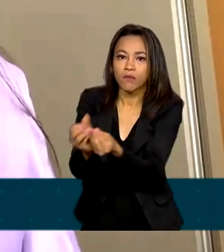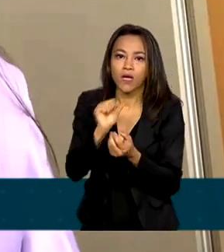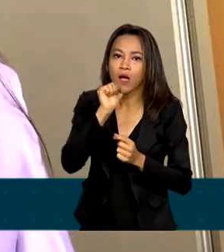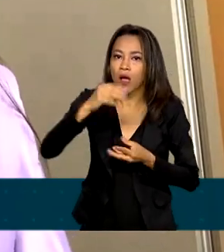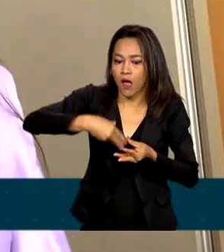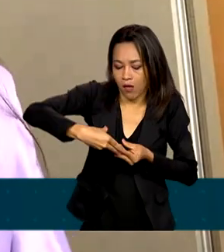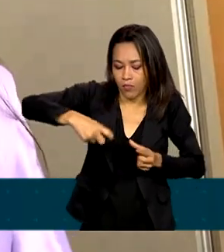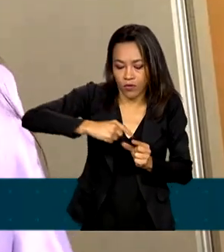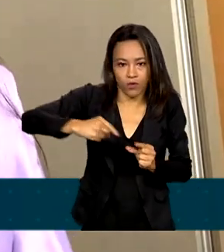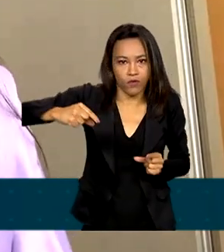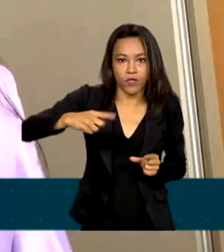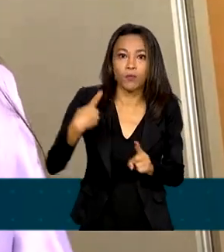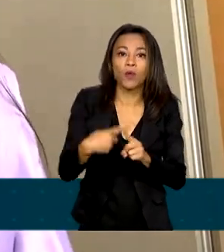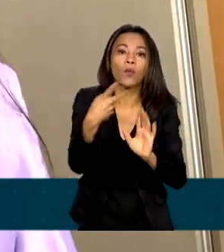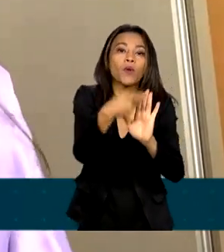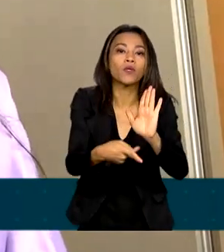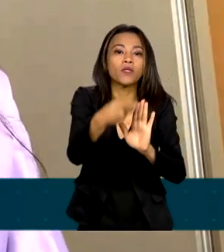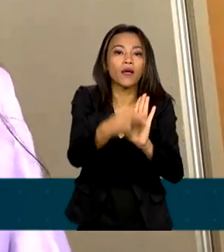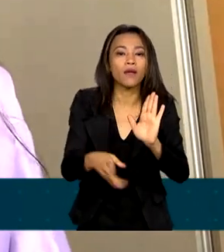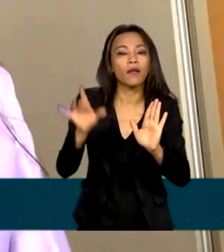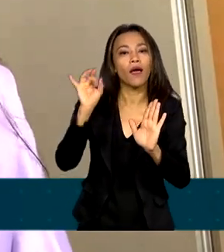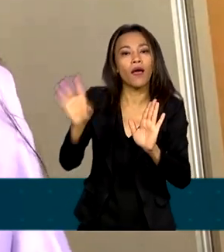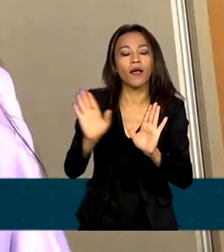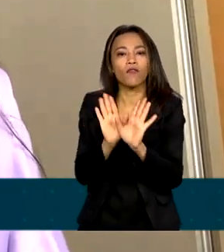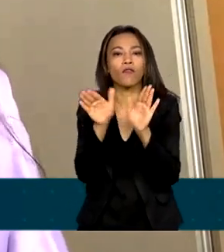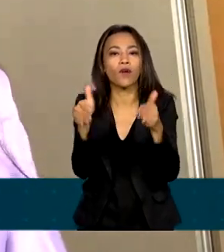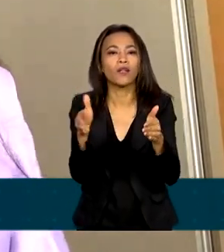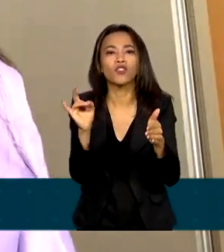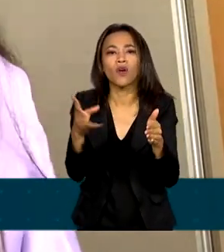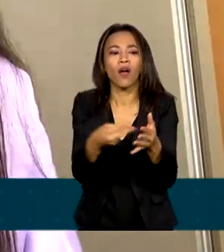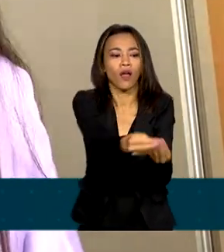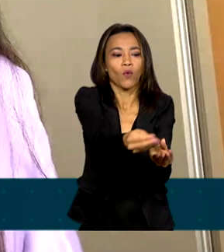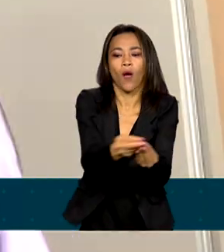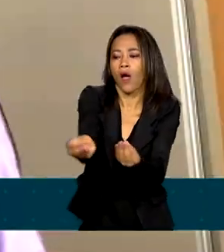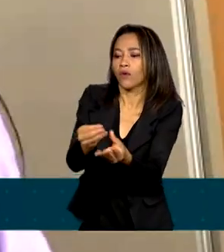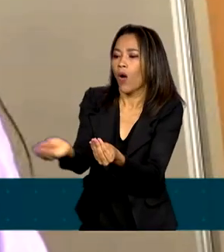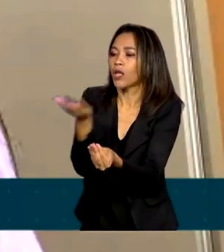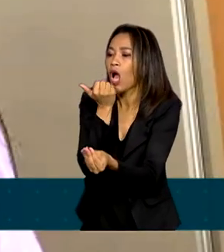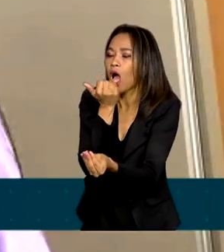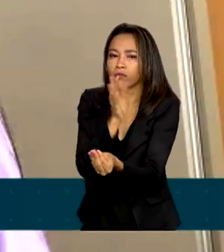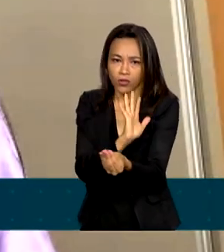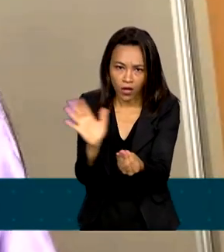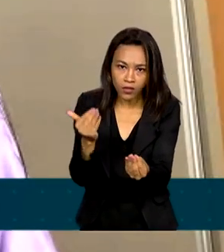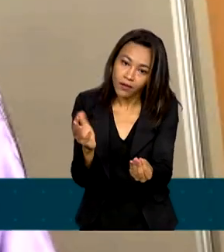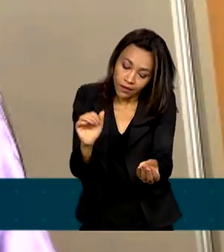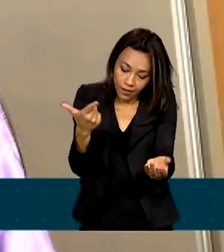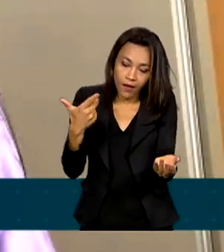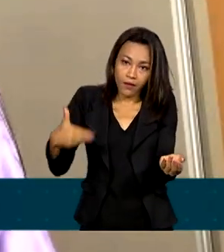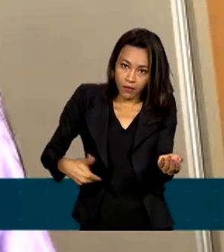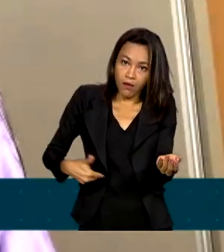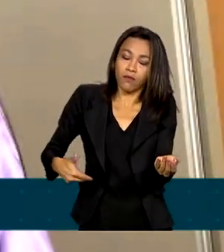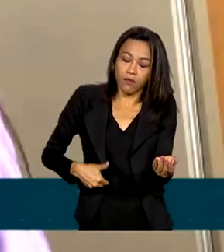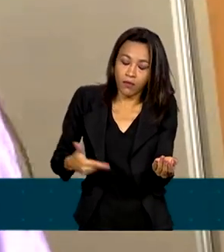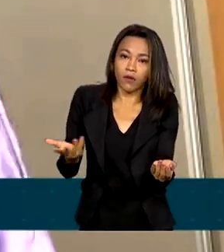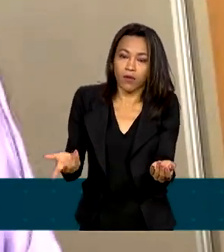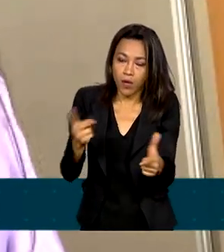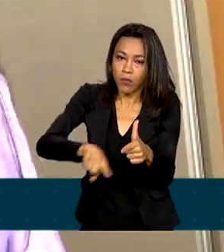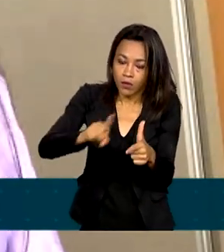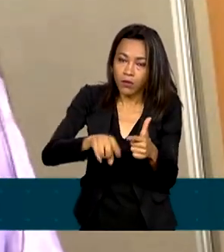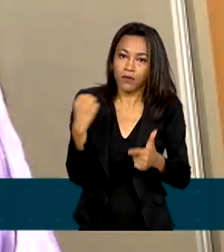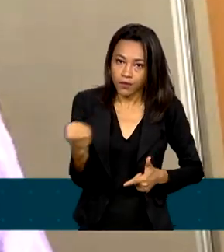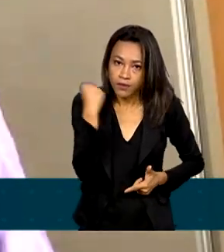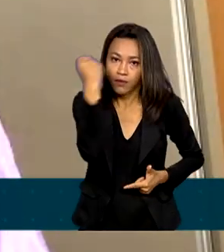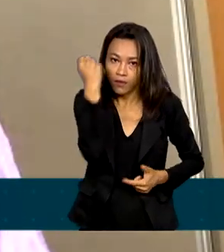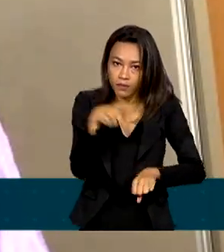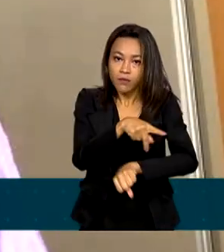os projetos eram voltados, essencialmente, à doação de alimentos. Óbvio que a fome é um problema que é muito grave